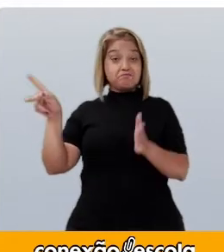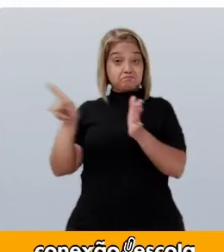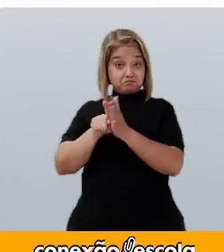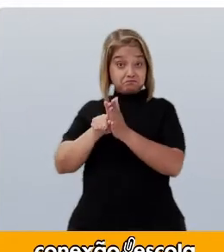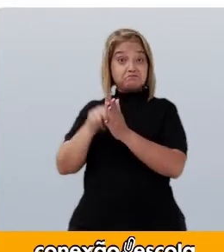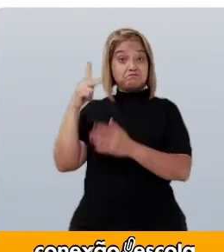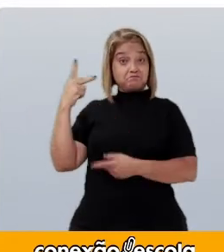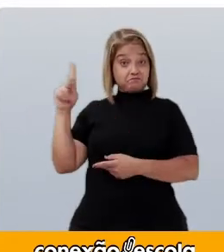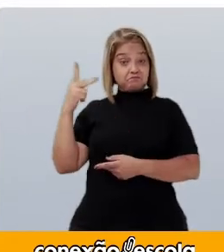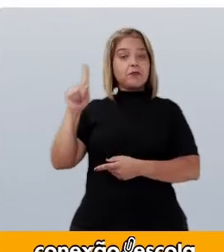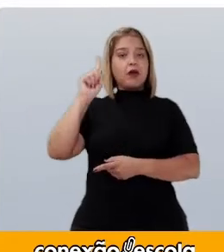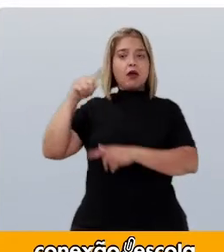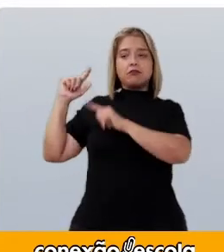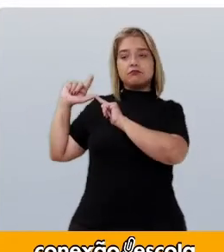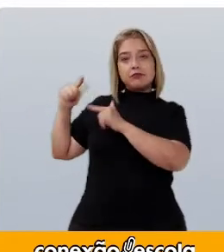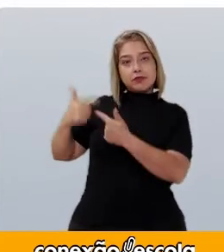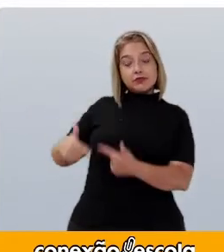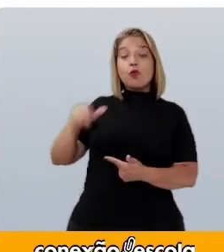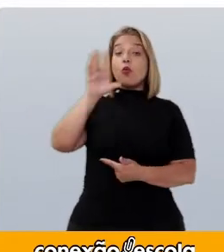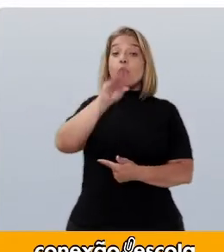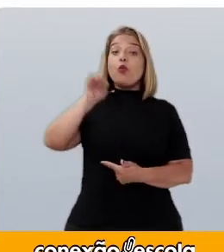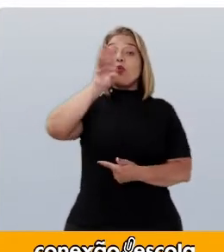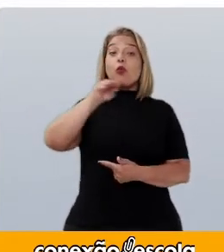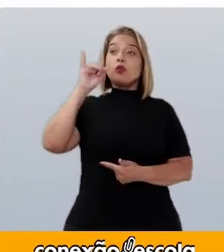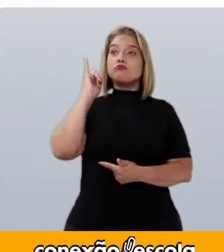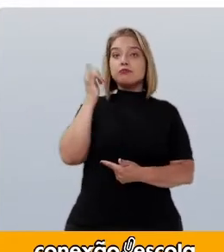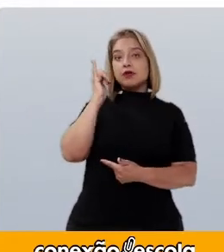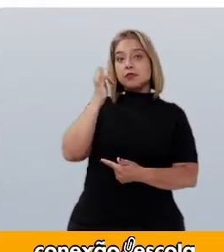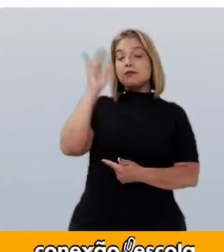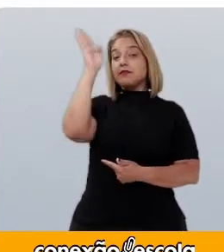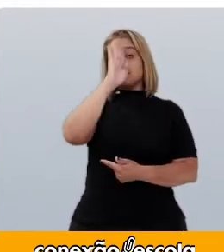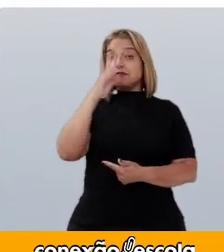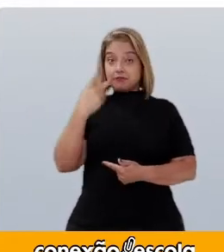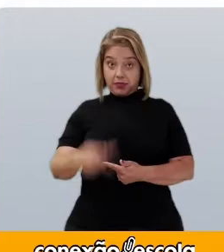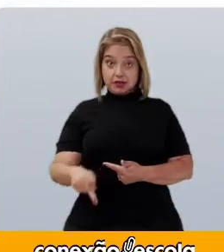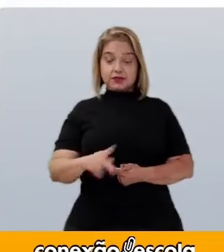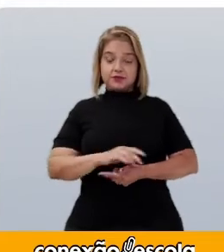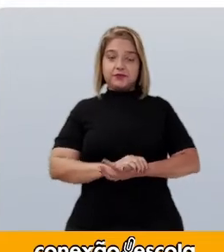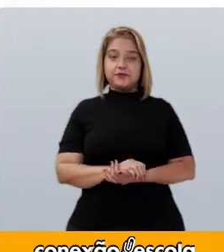de tradição oral que existem no Brasil.